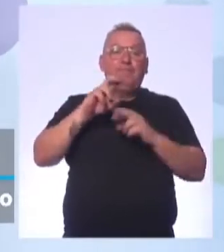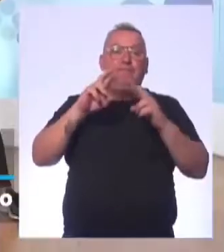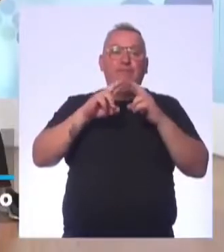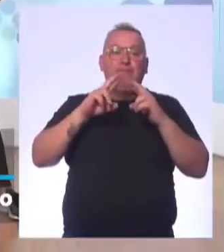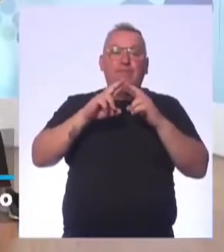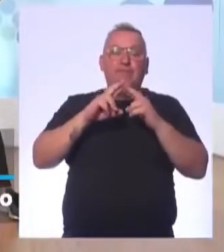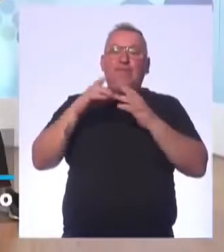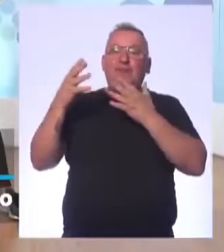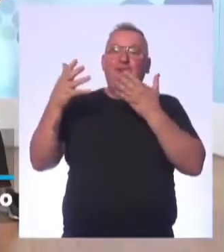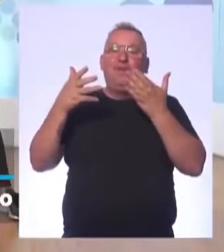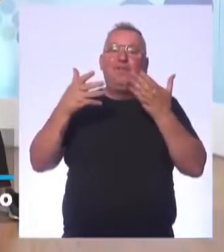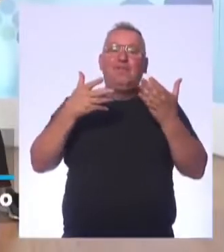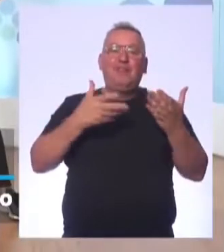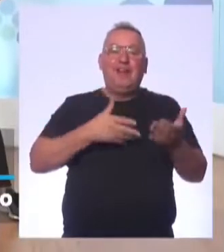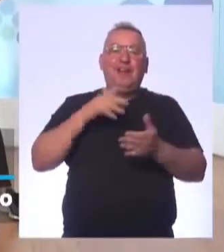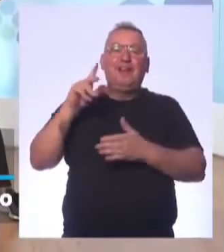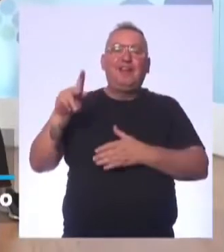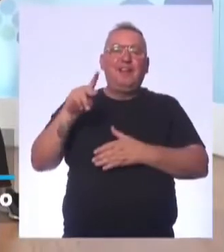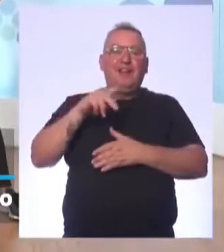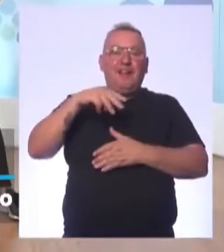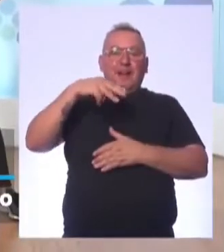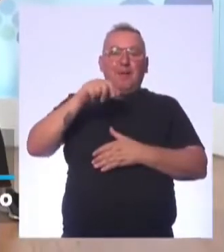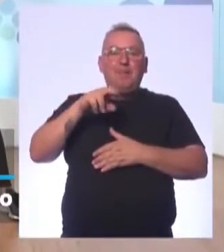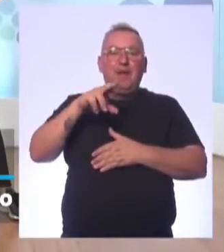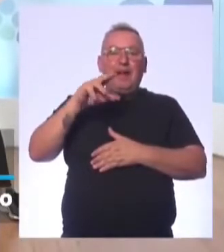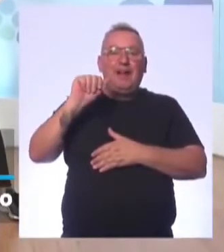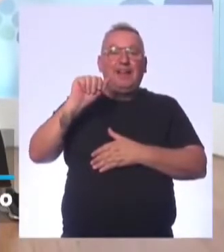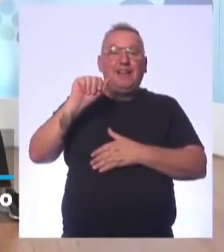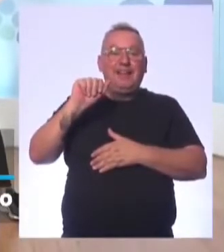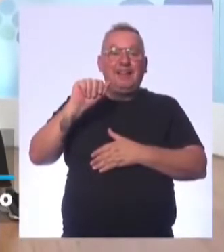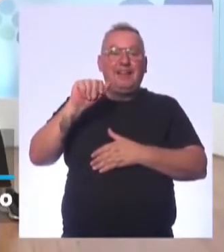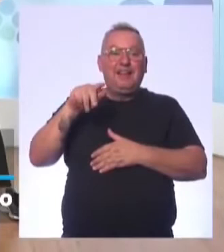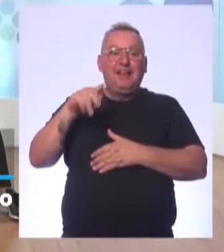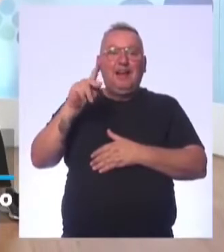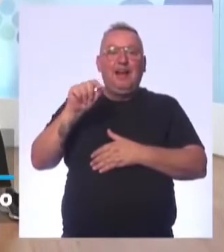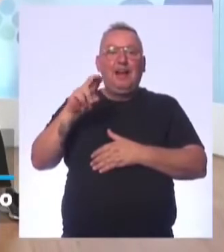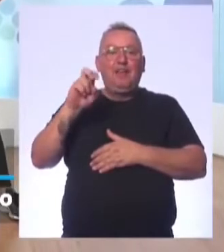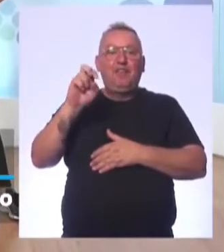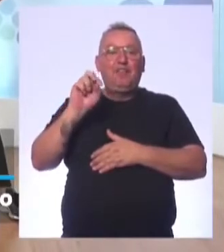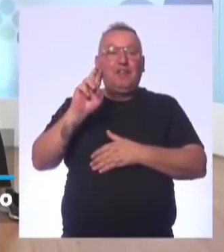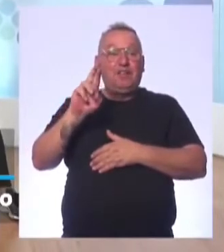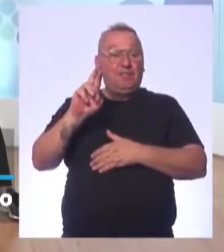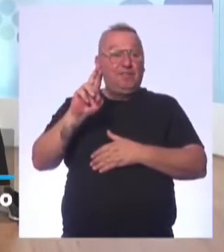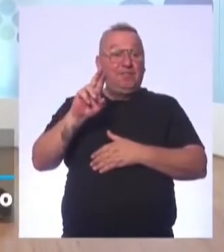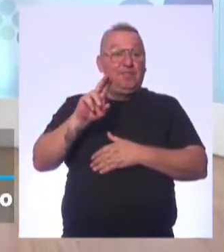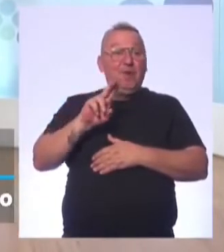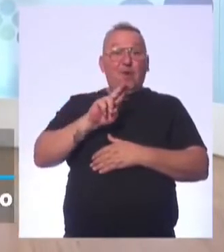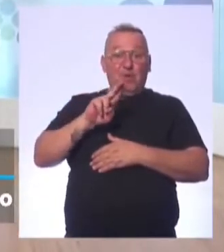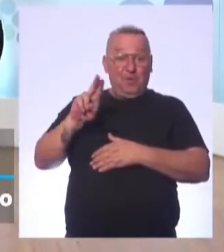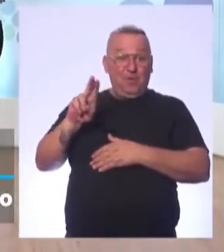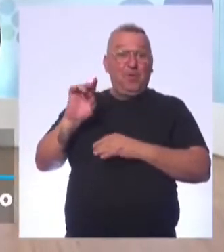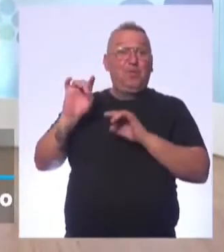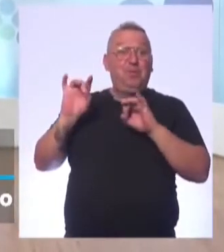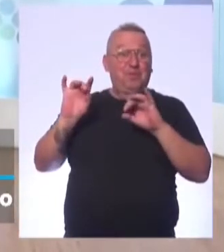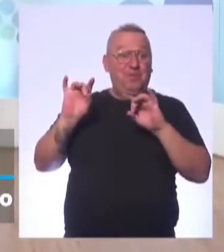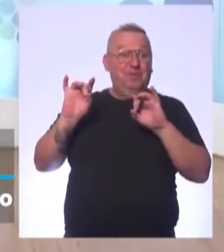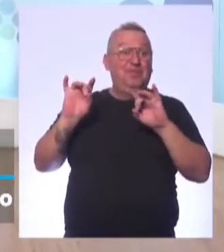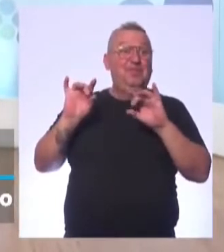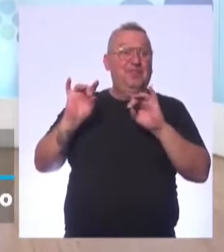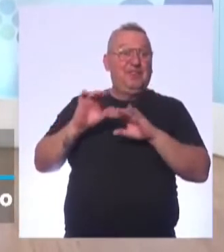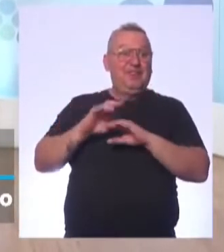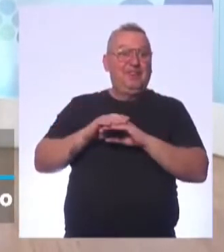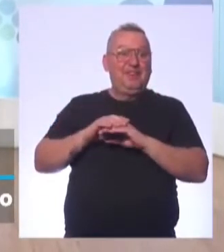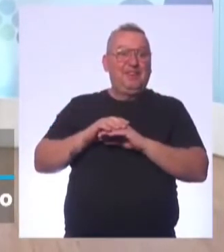Juliana, convidada, que é a professora Márcia Cárter. Nossa, chique esse sobrenome,